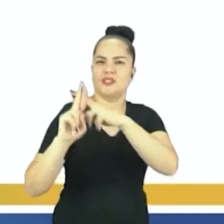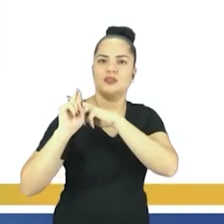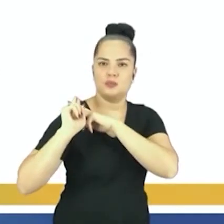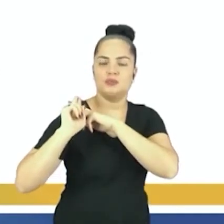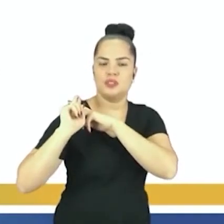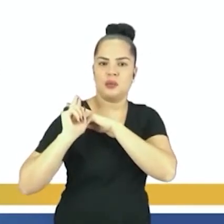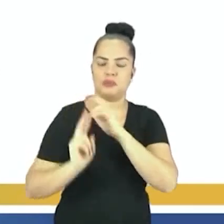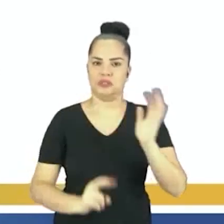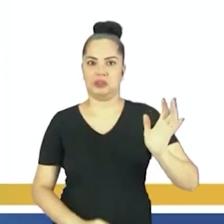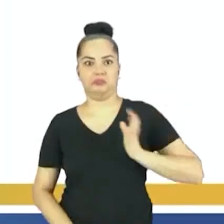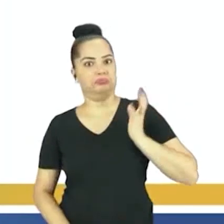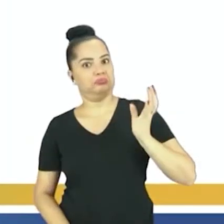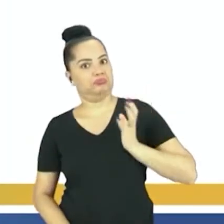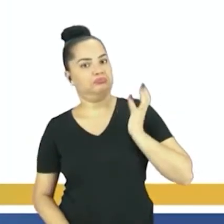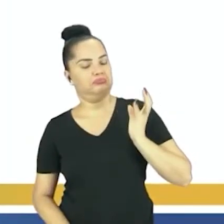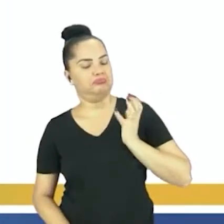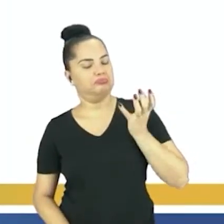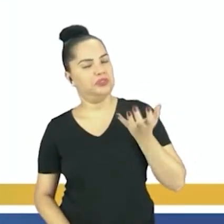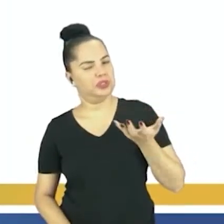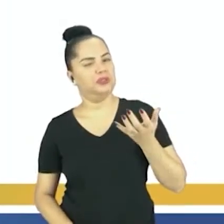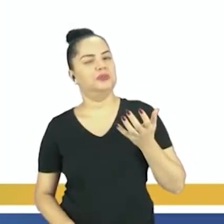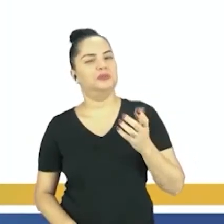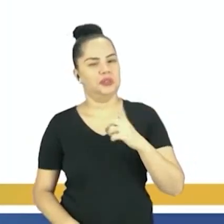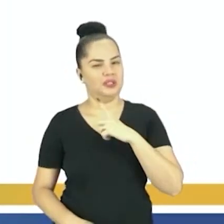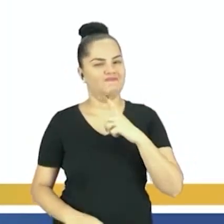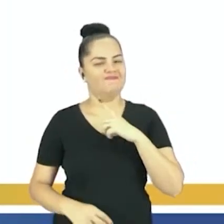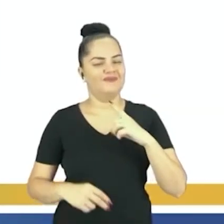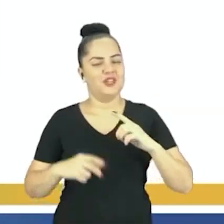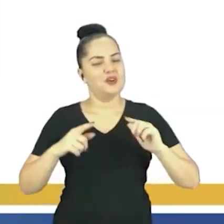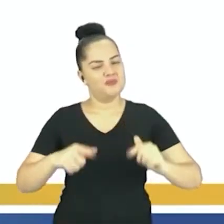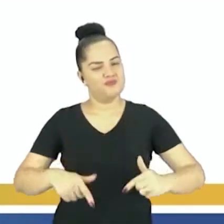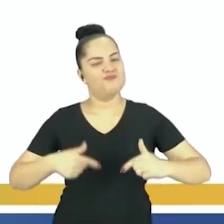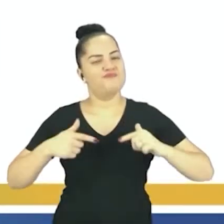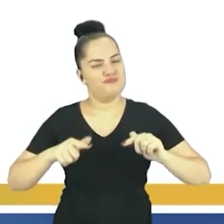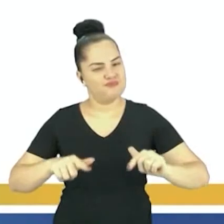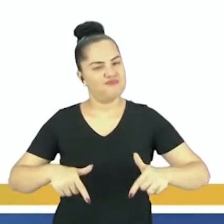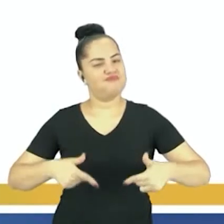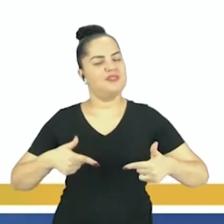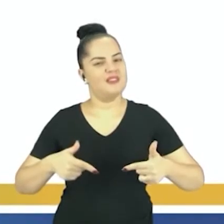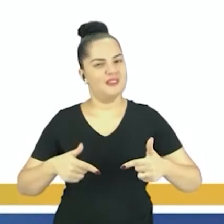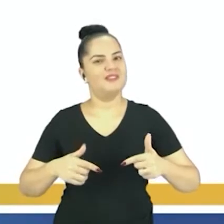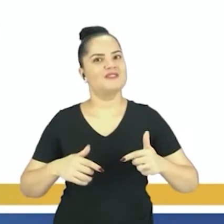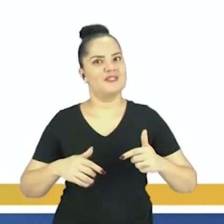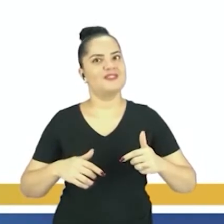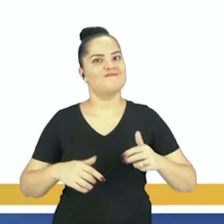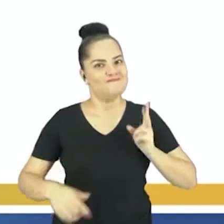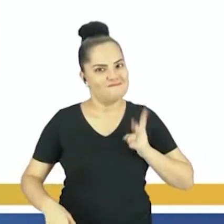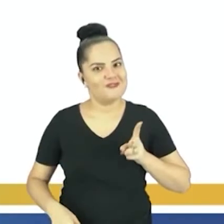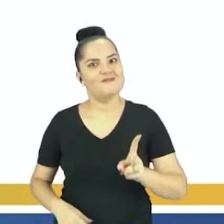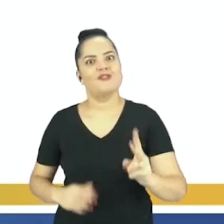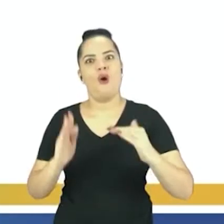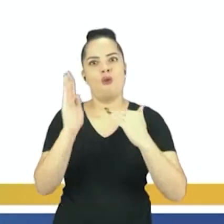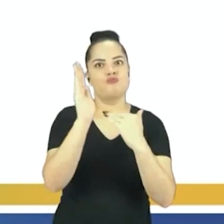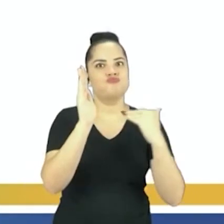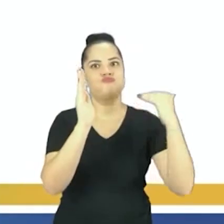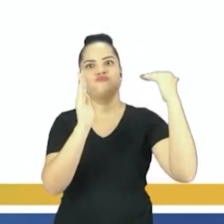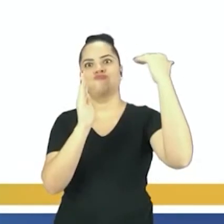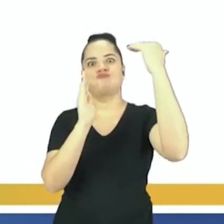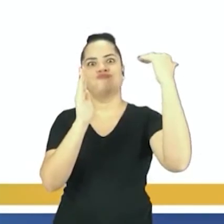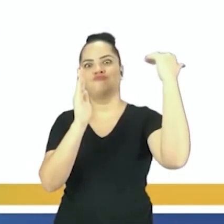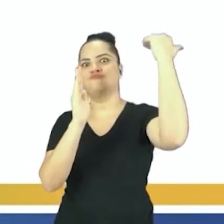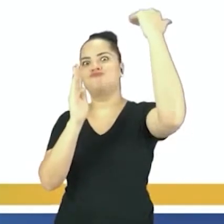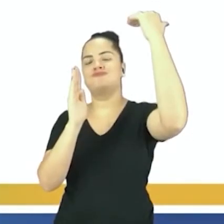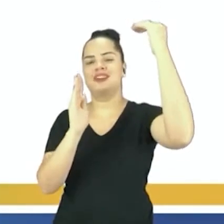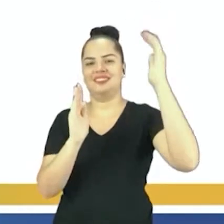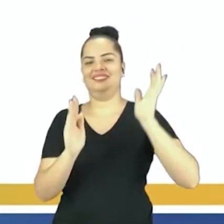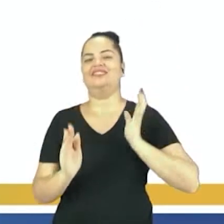e que, por mais que façamos esforços, eles continuam ficando mais ricos, e a gente continua ainda atrás desse